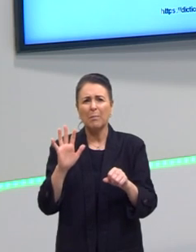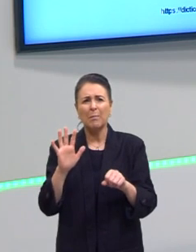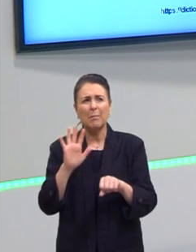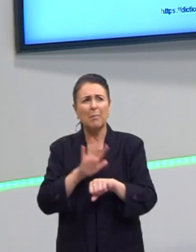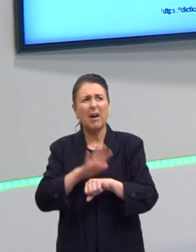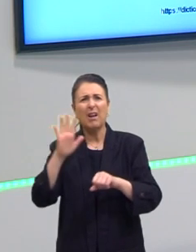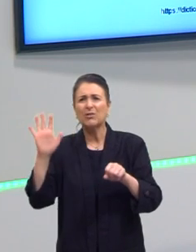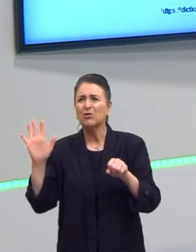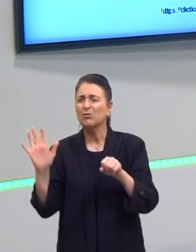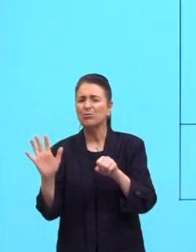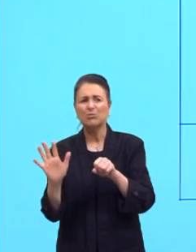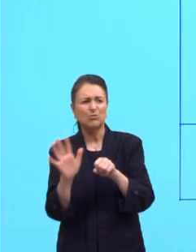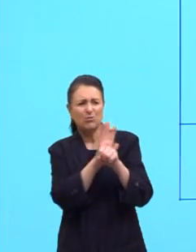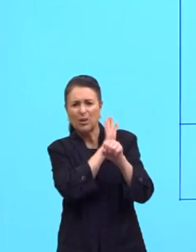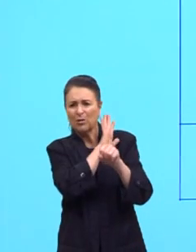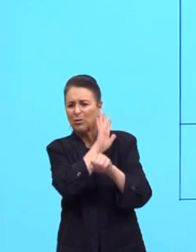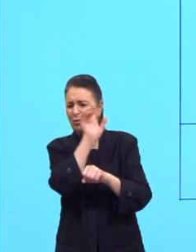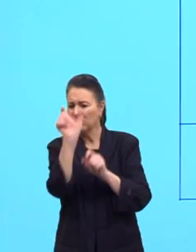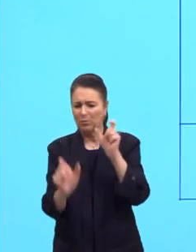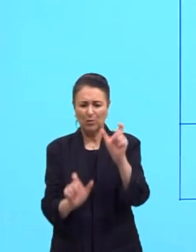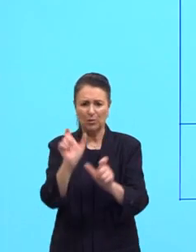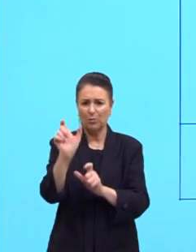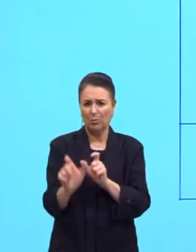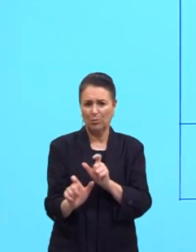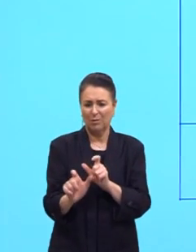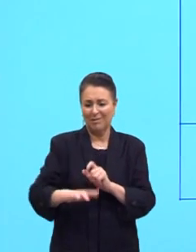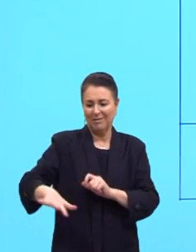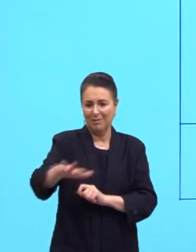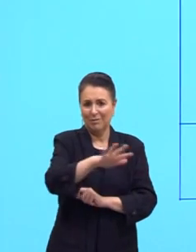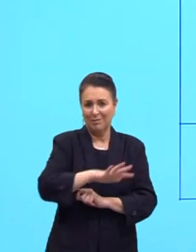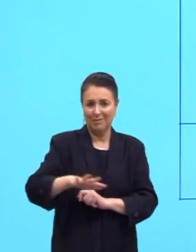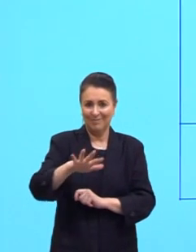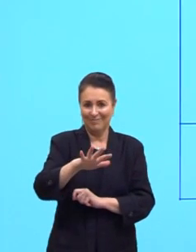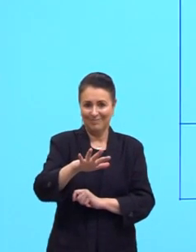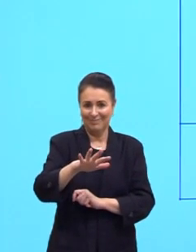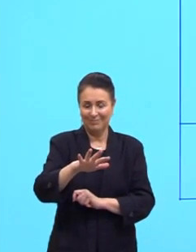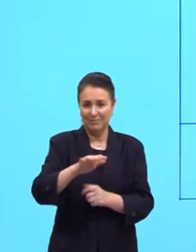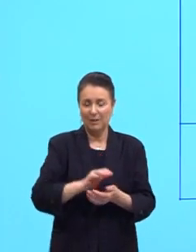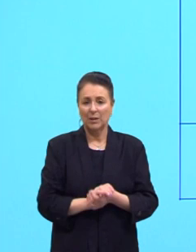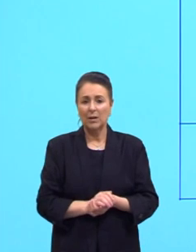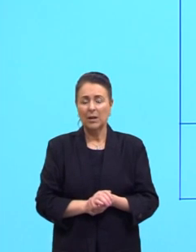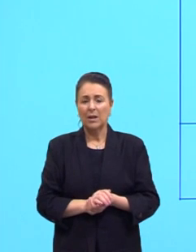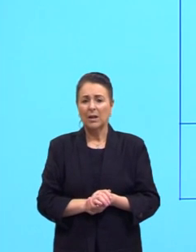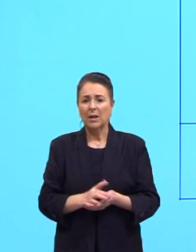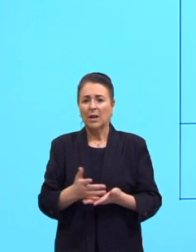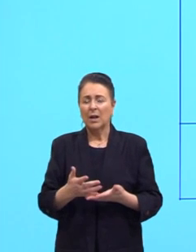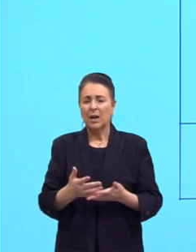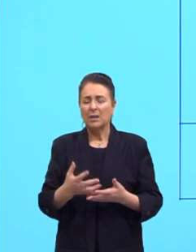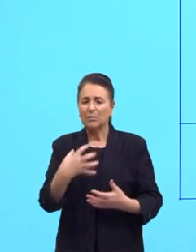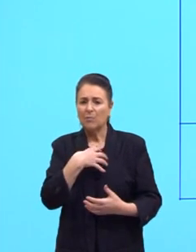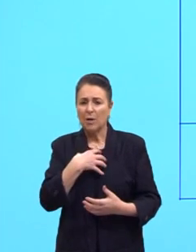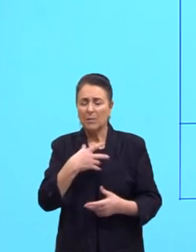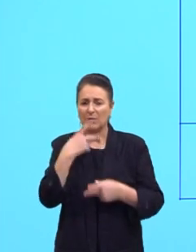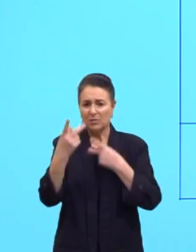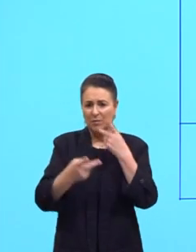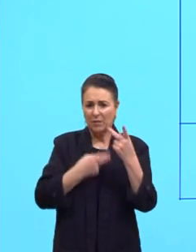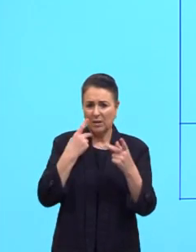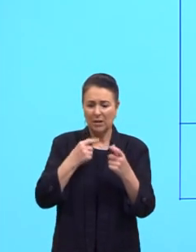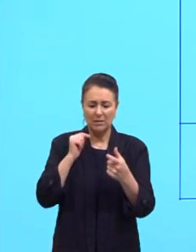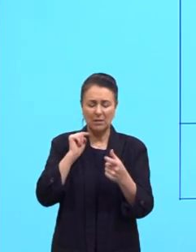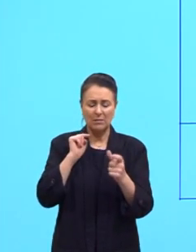né? O ambiente está muito mais cheio de pessoas do que normalmente. A lot more crowded. Então, essas formas aqui, ó, essas